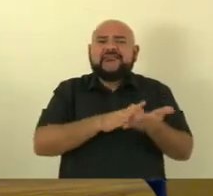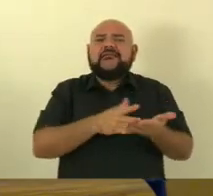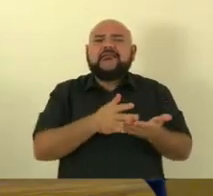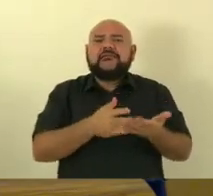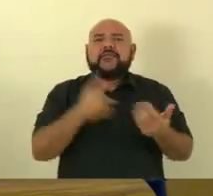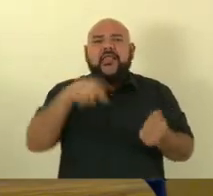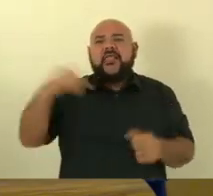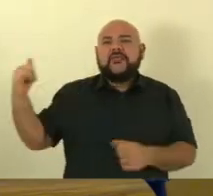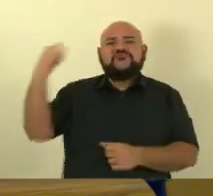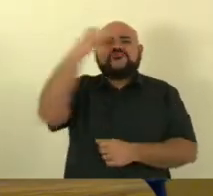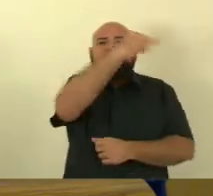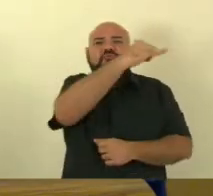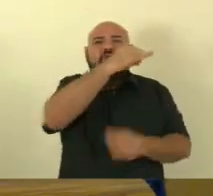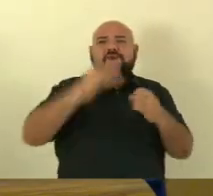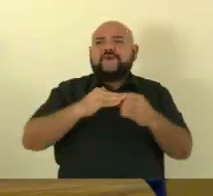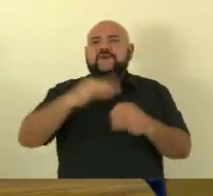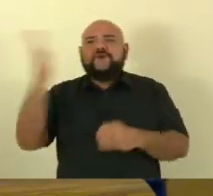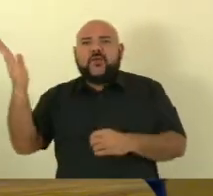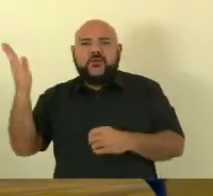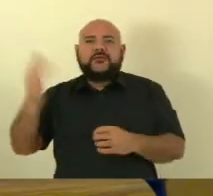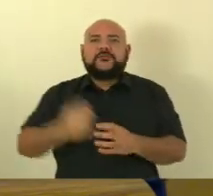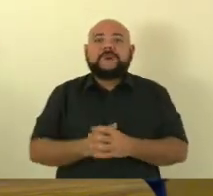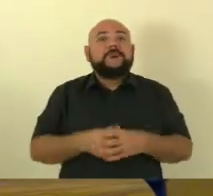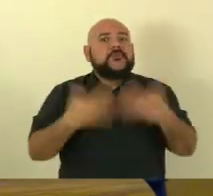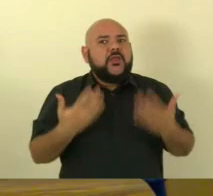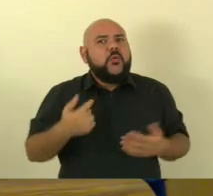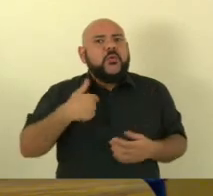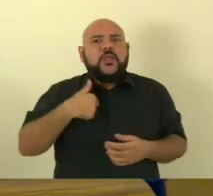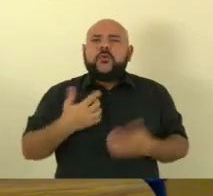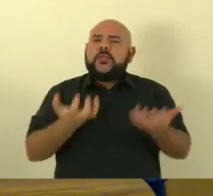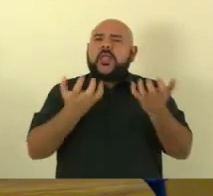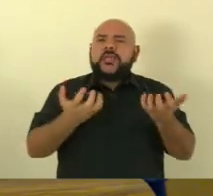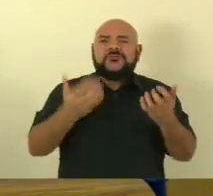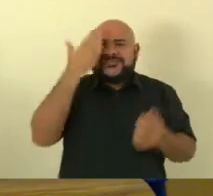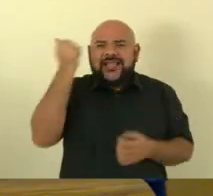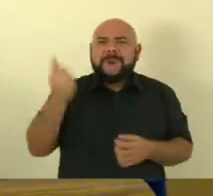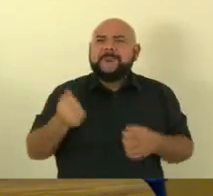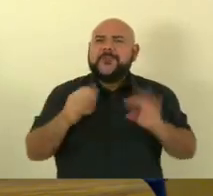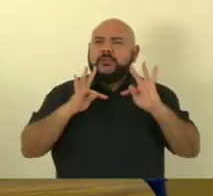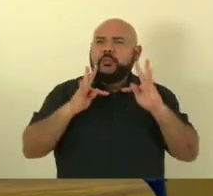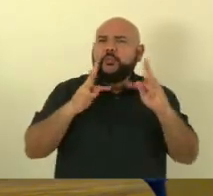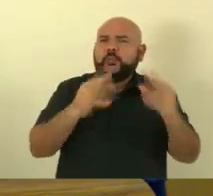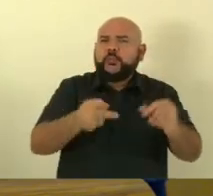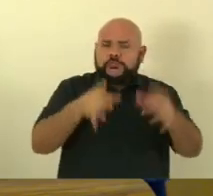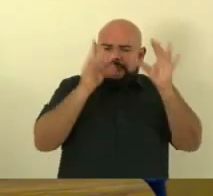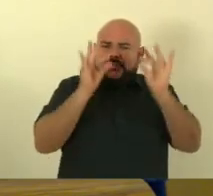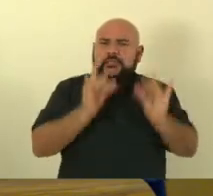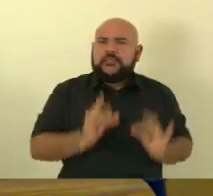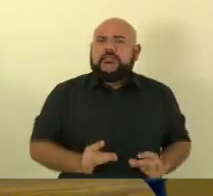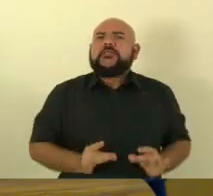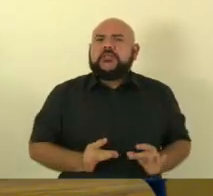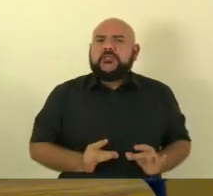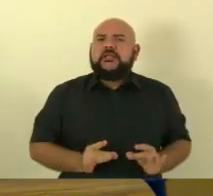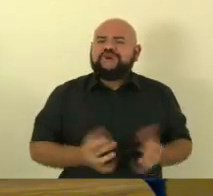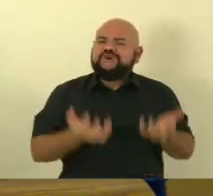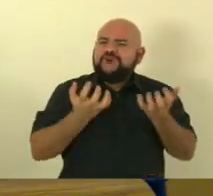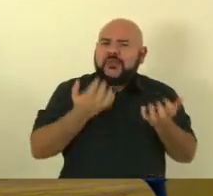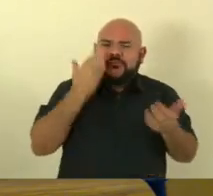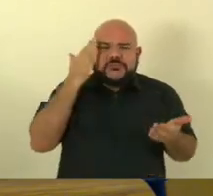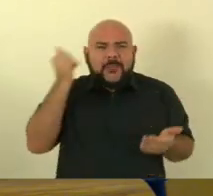público eu quero saber de tudo enquanto esse cidadão preso o dente esse desastre estiver